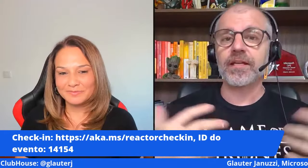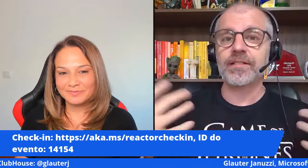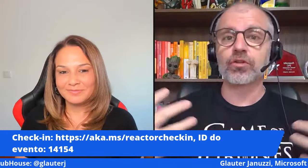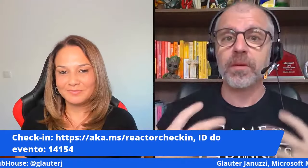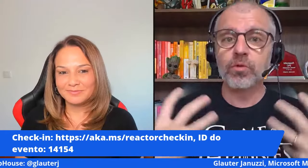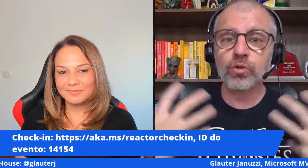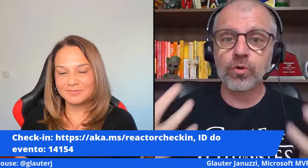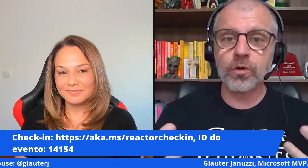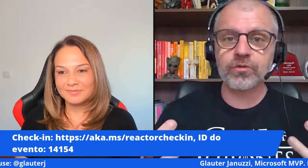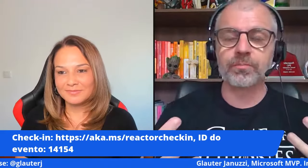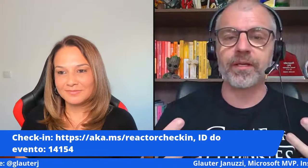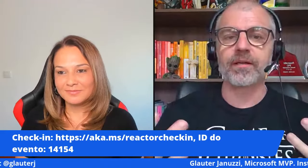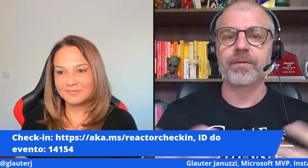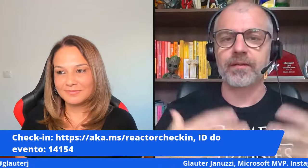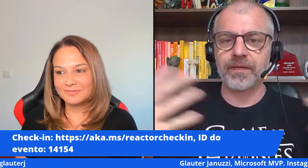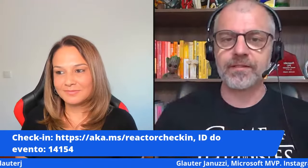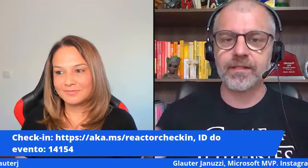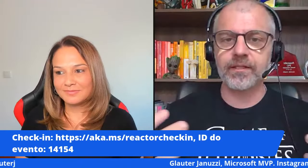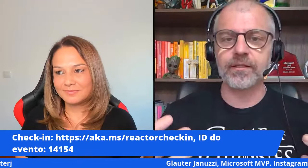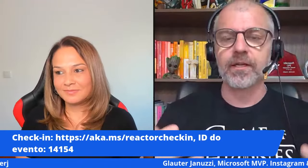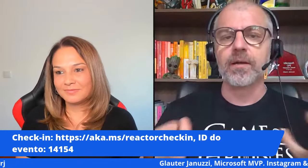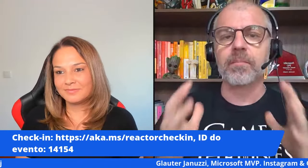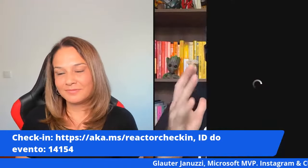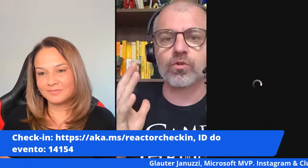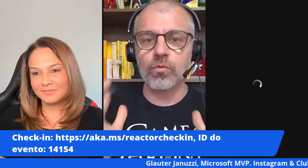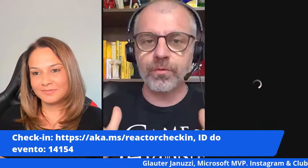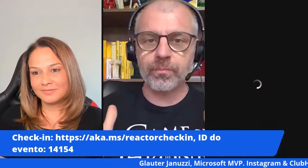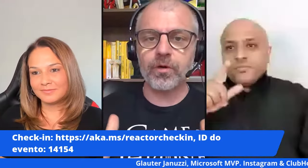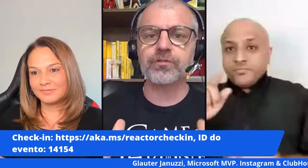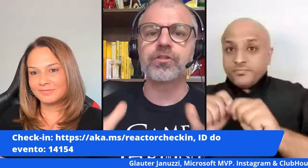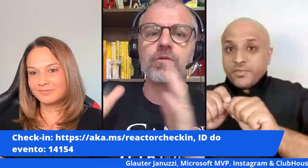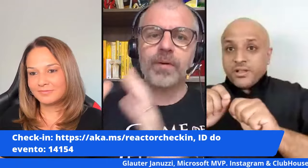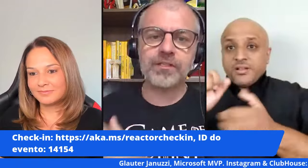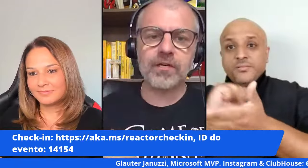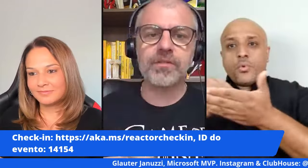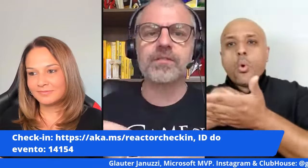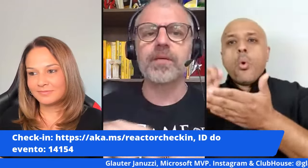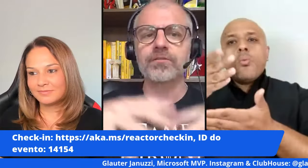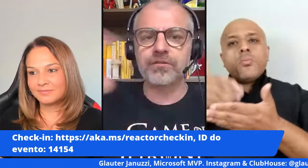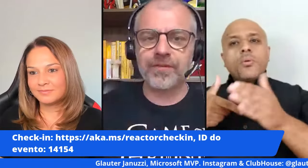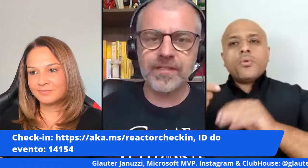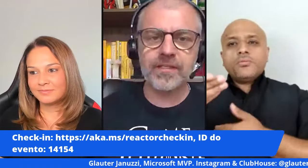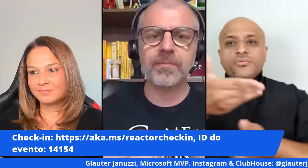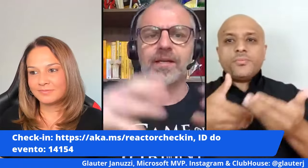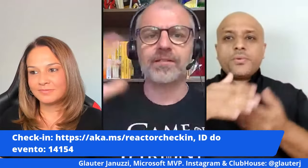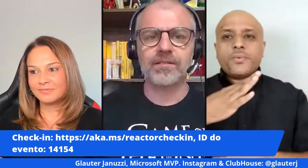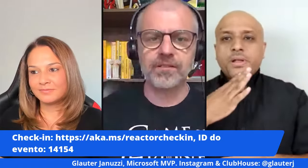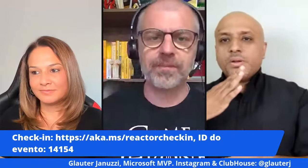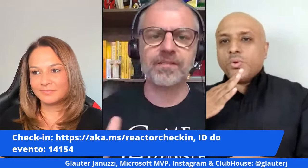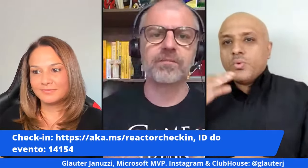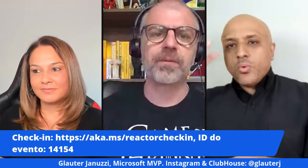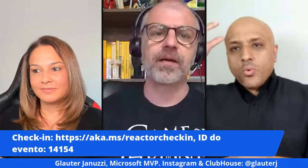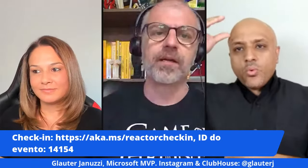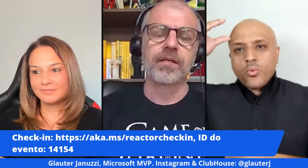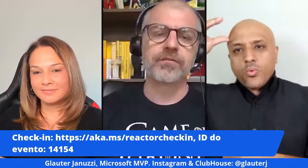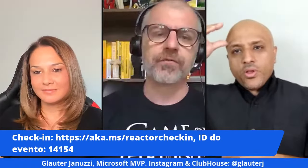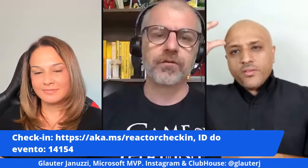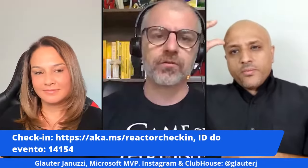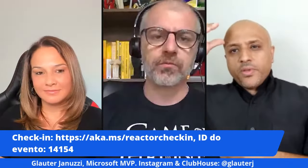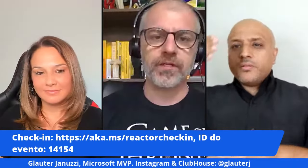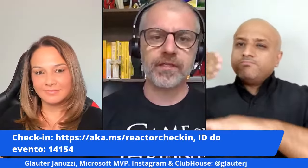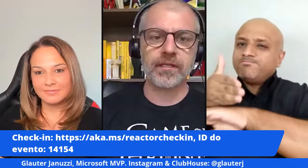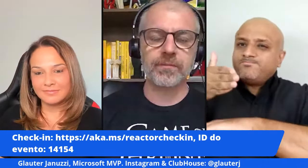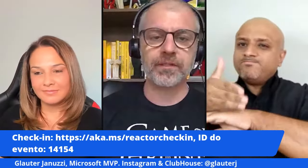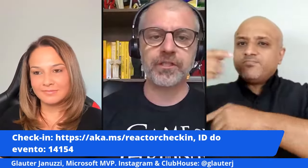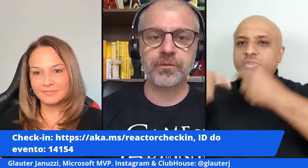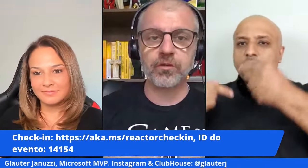e aí sim tomei muito gosto pela escrita mas com o propósito de compartilhar conhecimento e de fazer debates de participar de